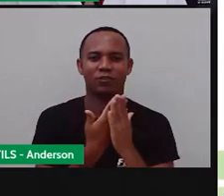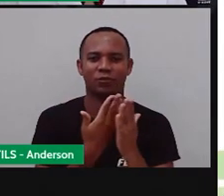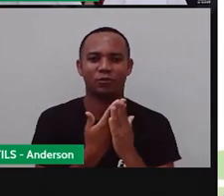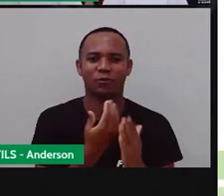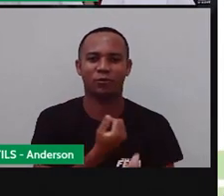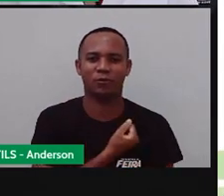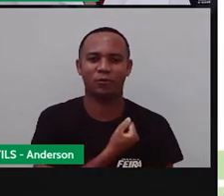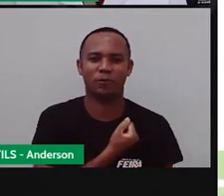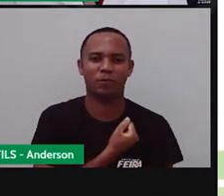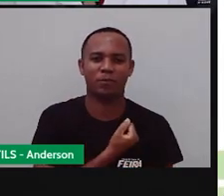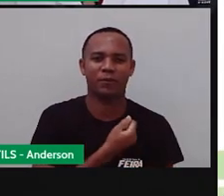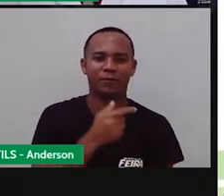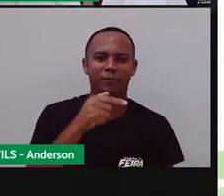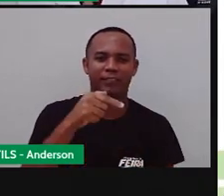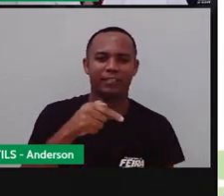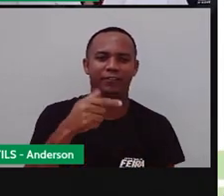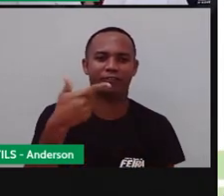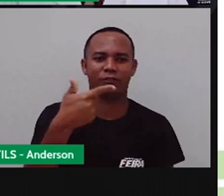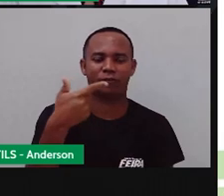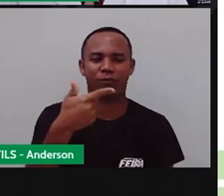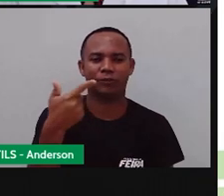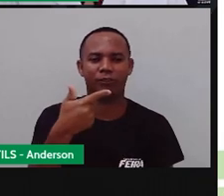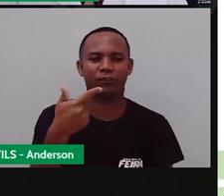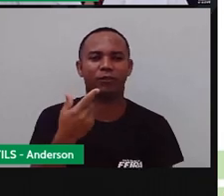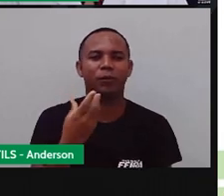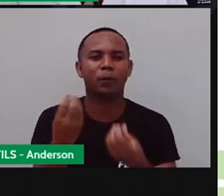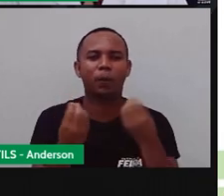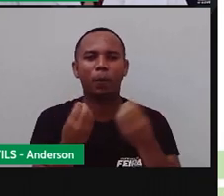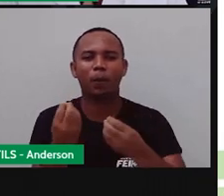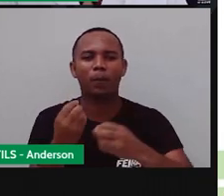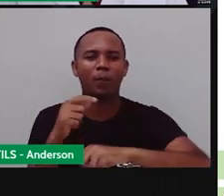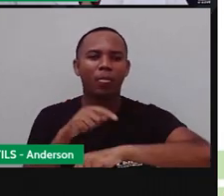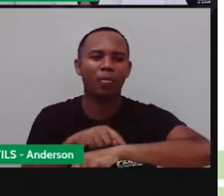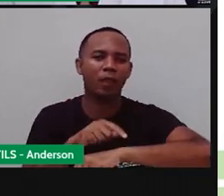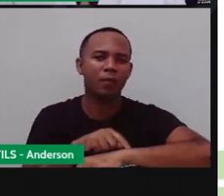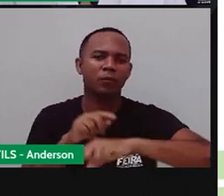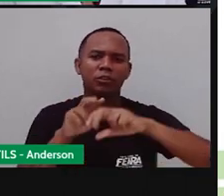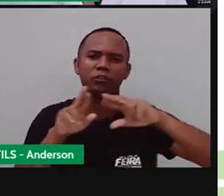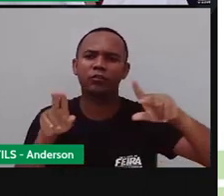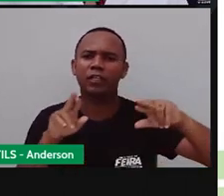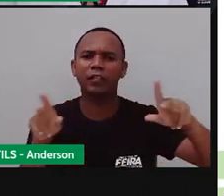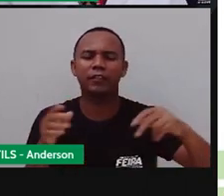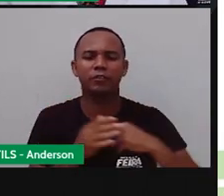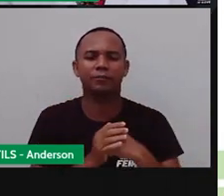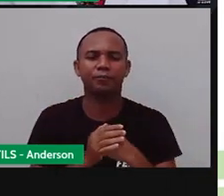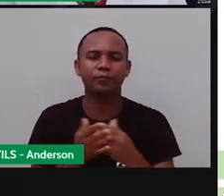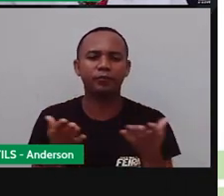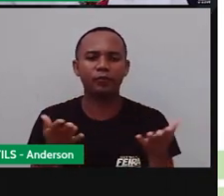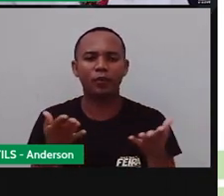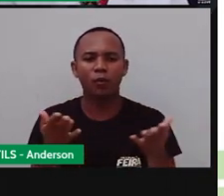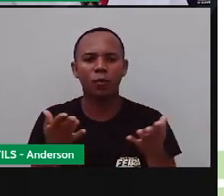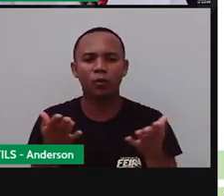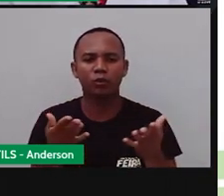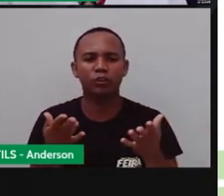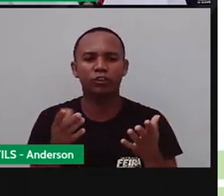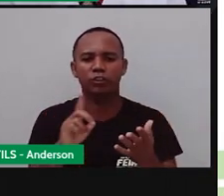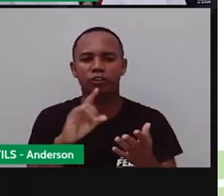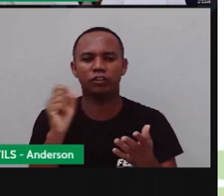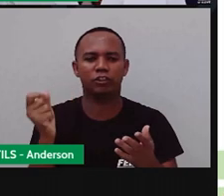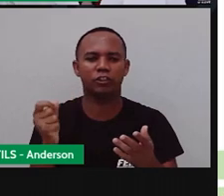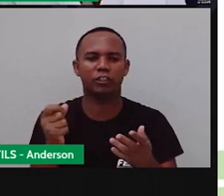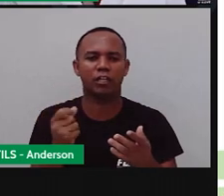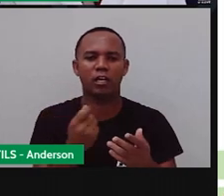certo? Diferentes marcadores do tempo, né? Hoje, dia 1 do mês 6 de